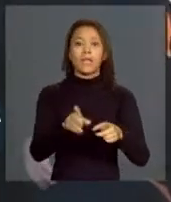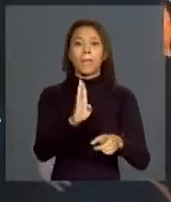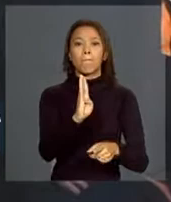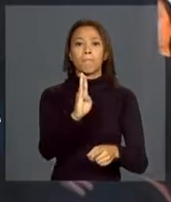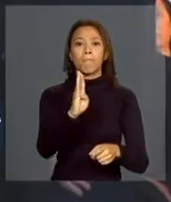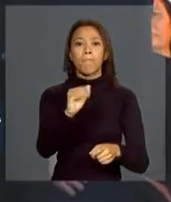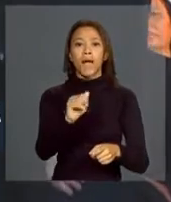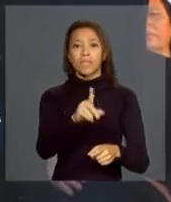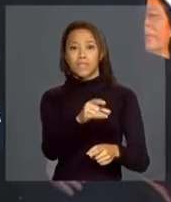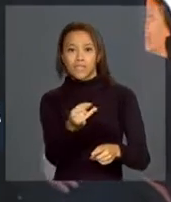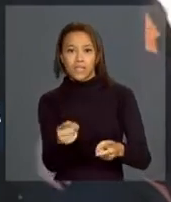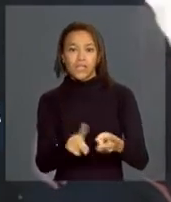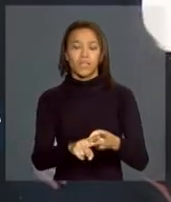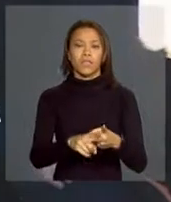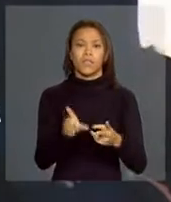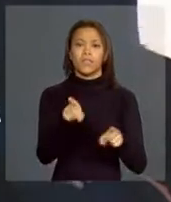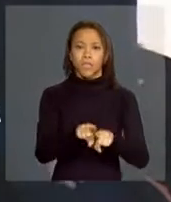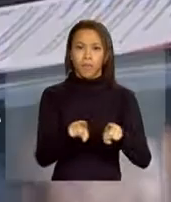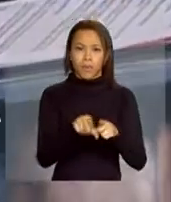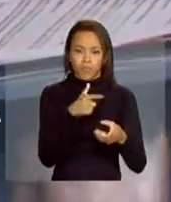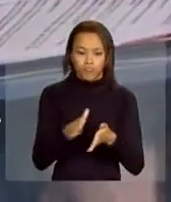Córrego Zavuvuz